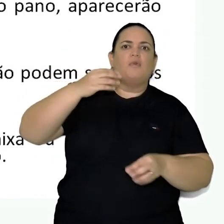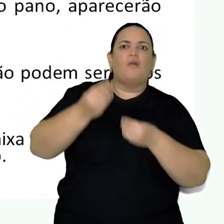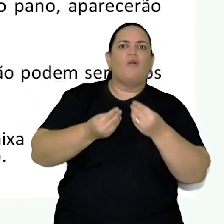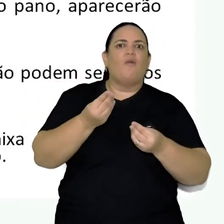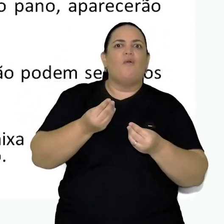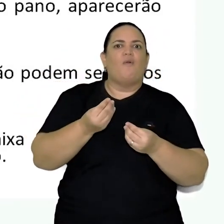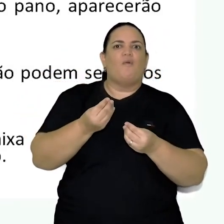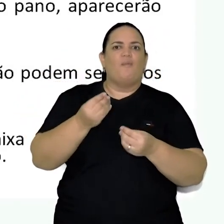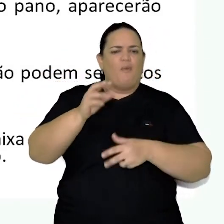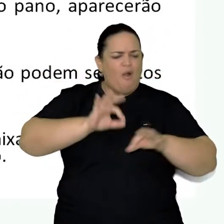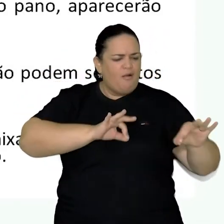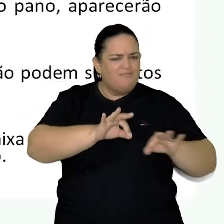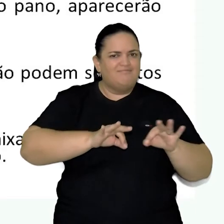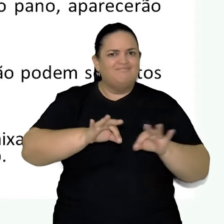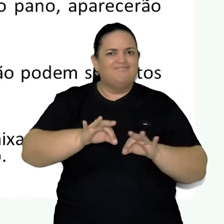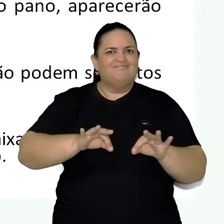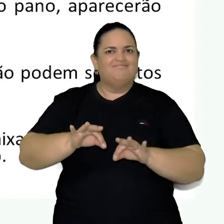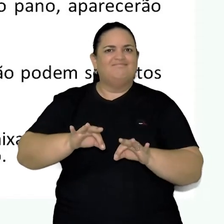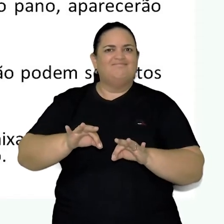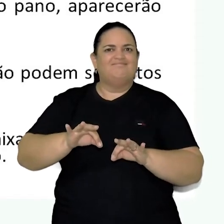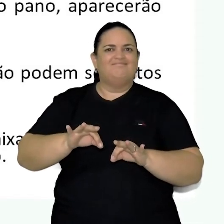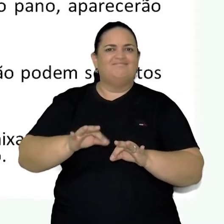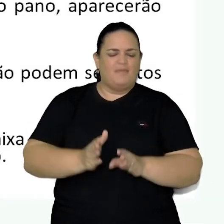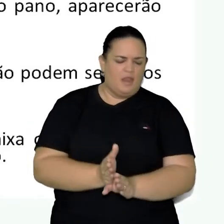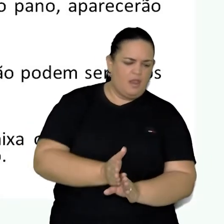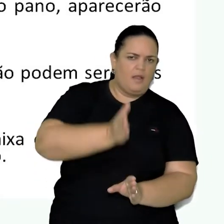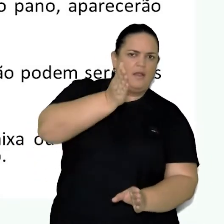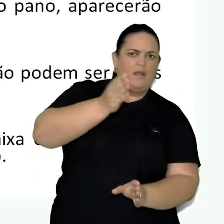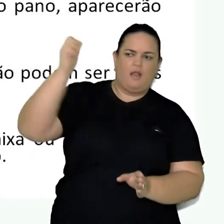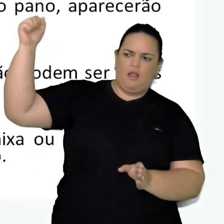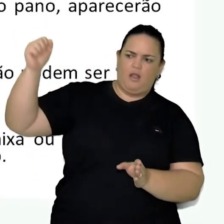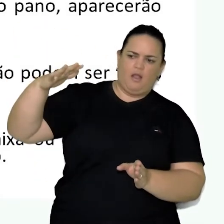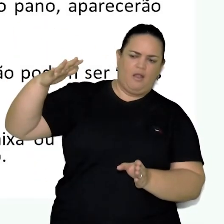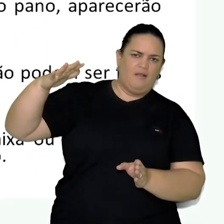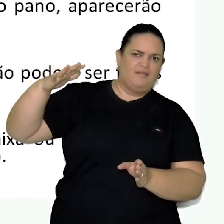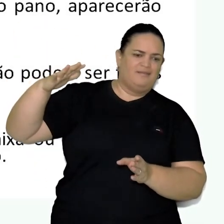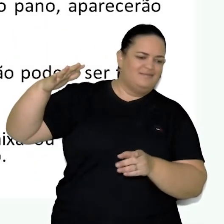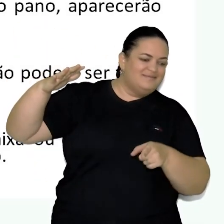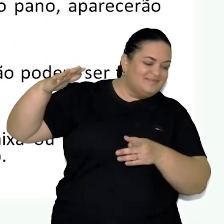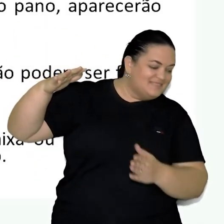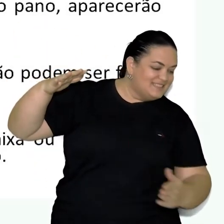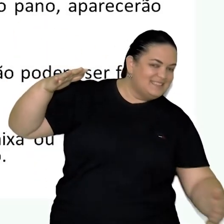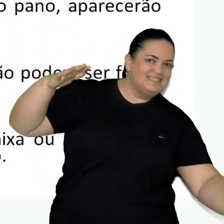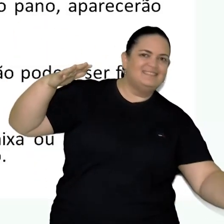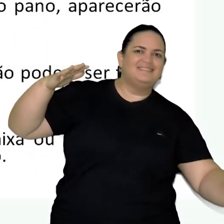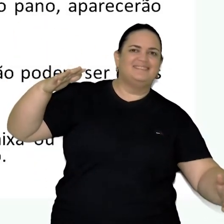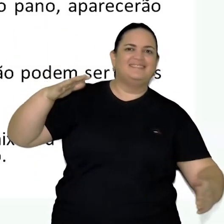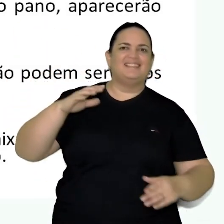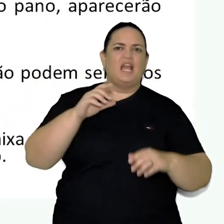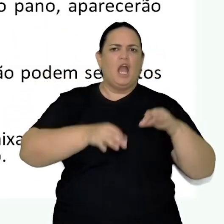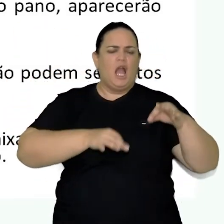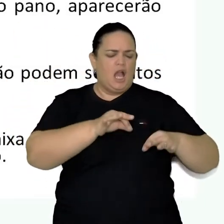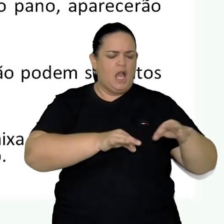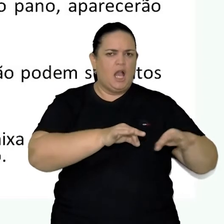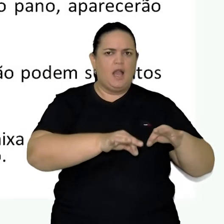deixe a luz passar. Assim, os bonecos atrás do pano aparecerão como uma sombra para quem estiver vendo.